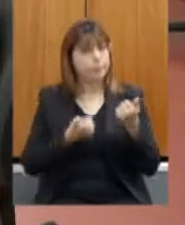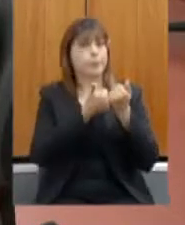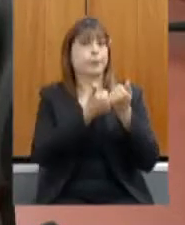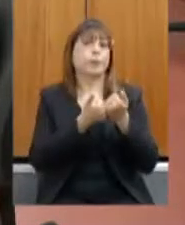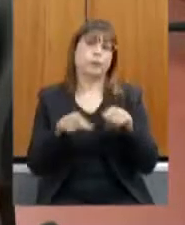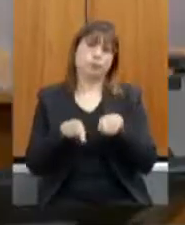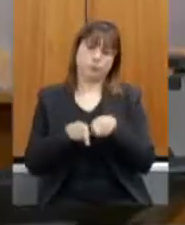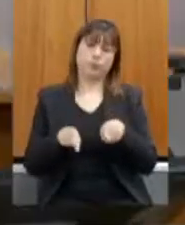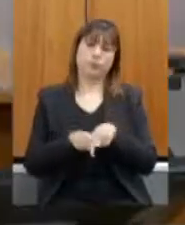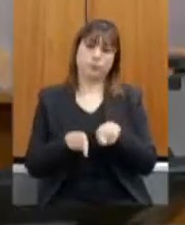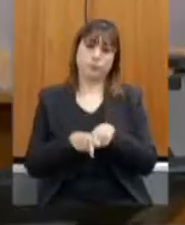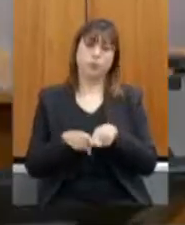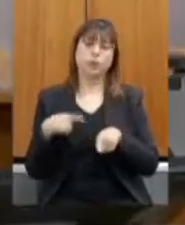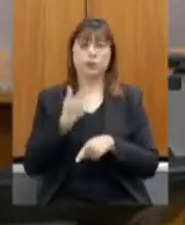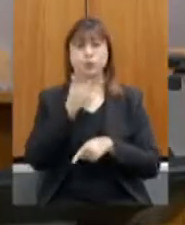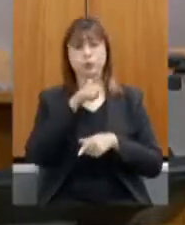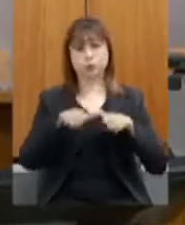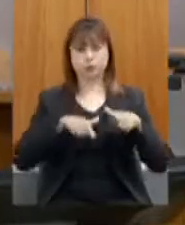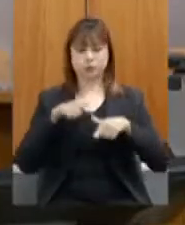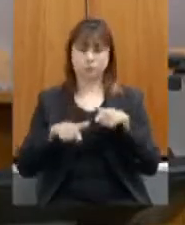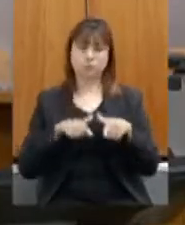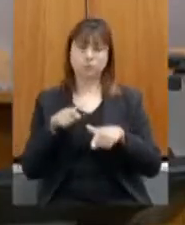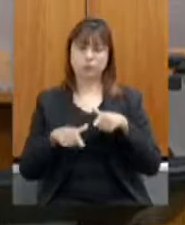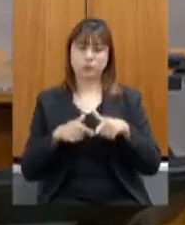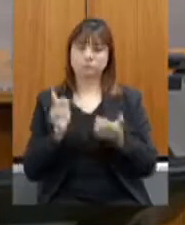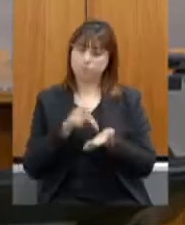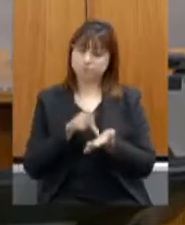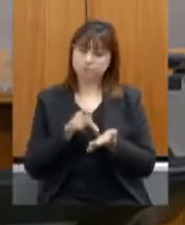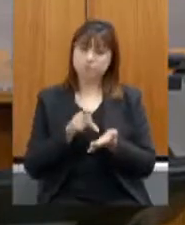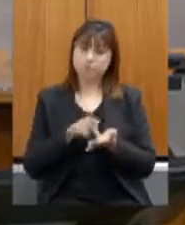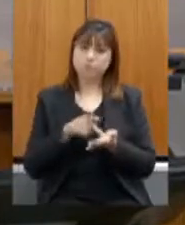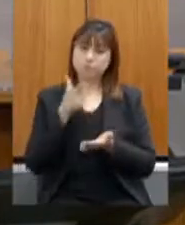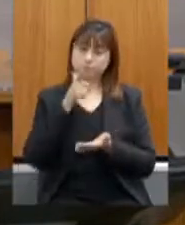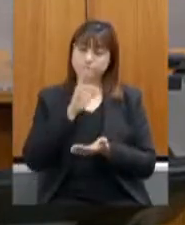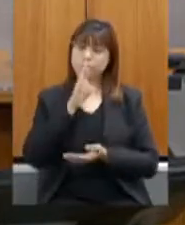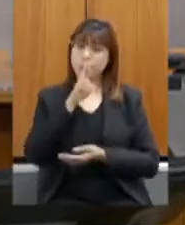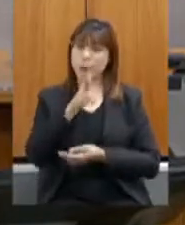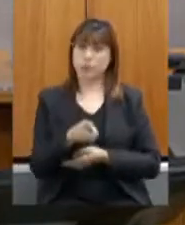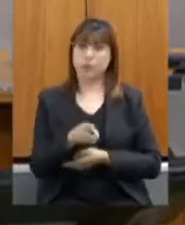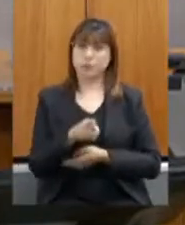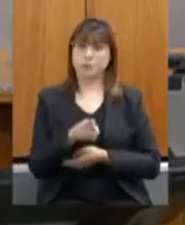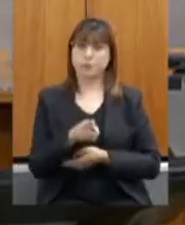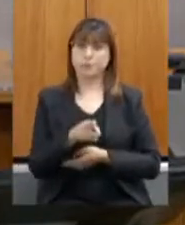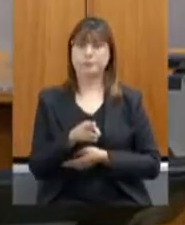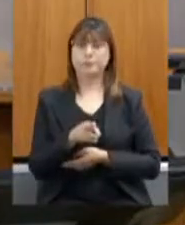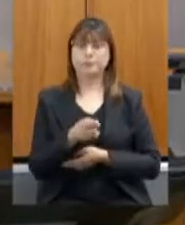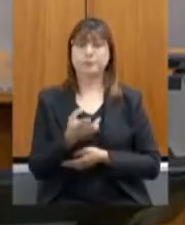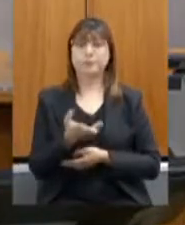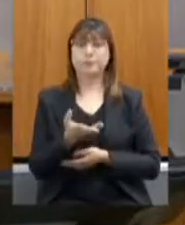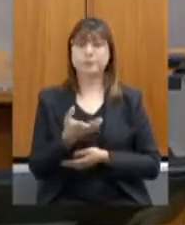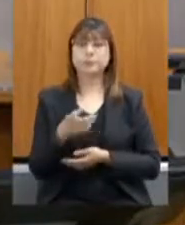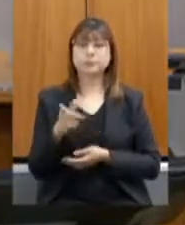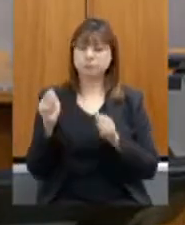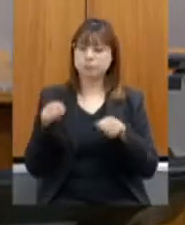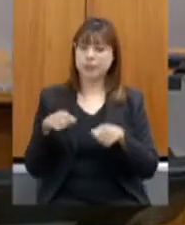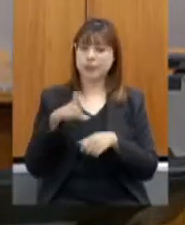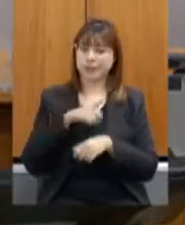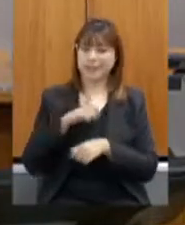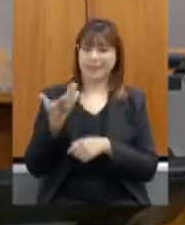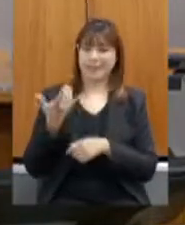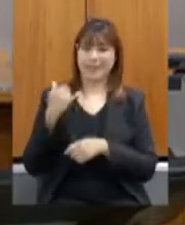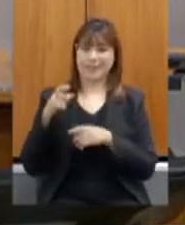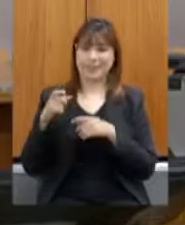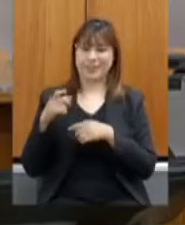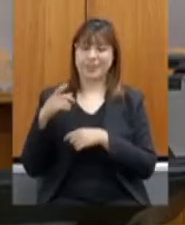esse trabalho e que realmente surta efeito. Nós temos condições, está aqui o deputado Jean Freire, lá